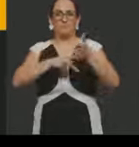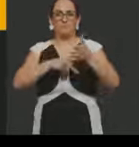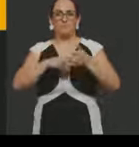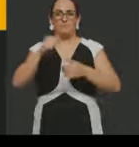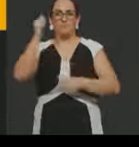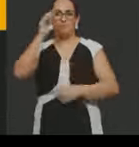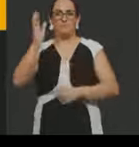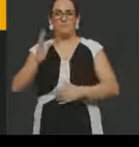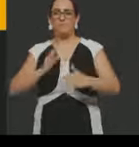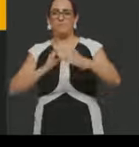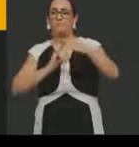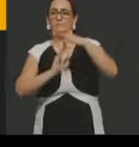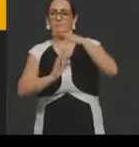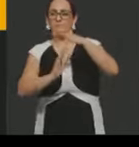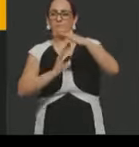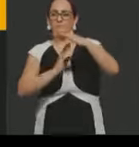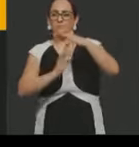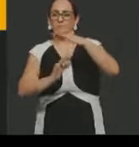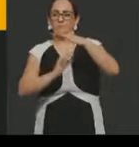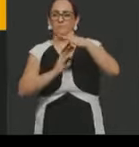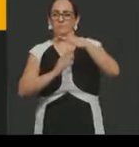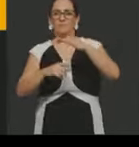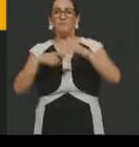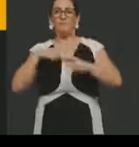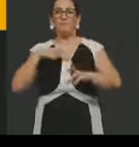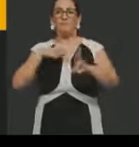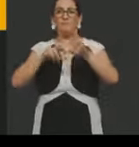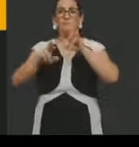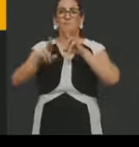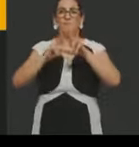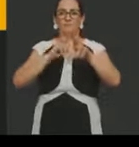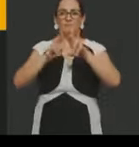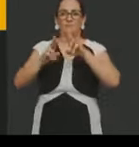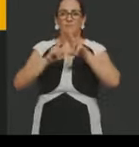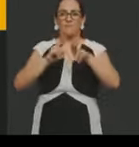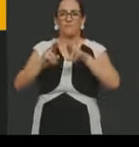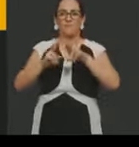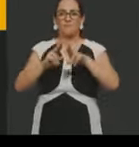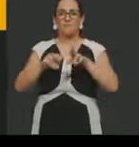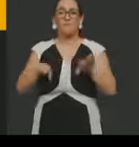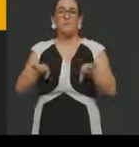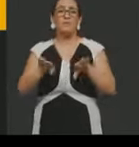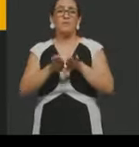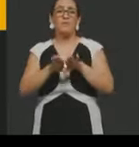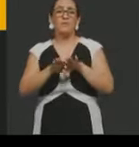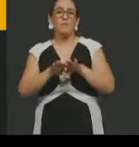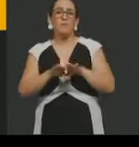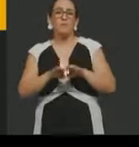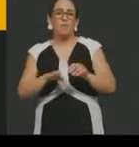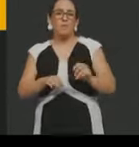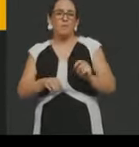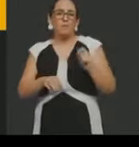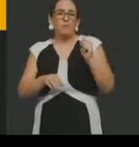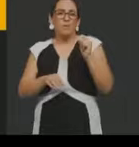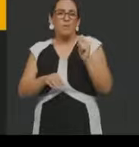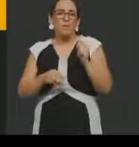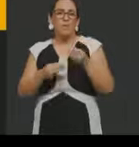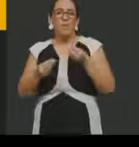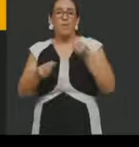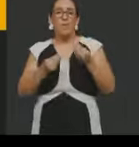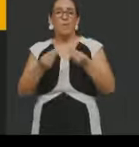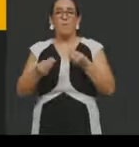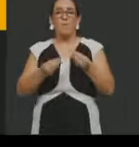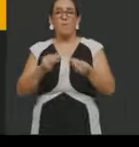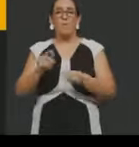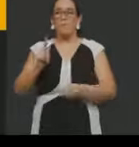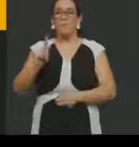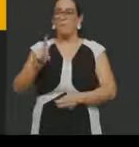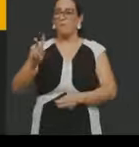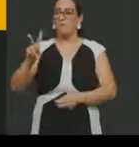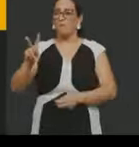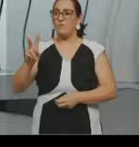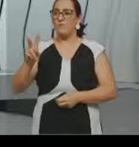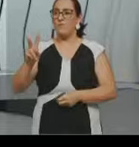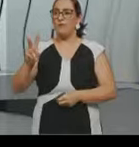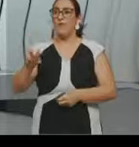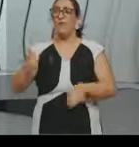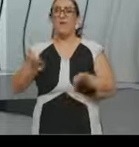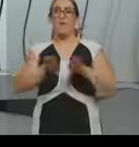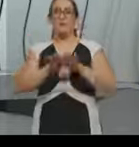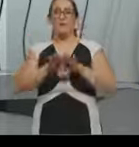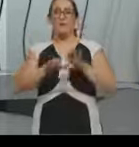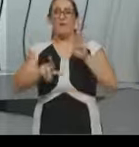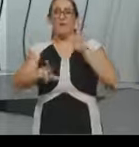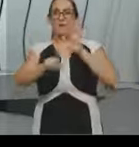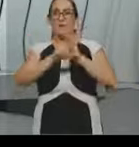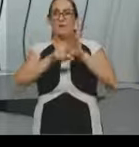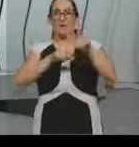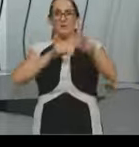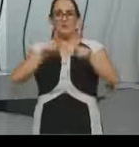imigração, né, relacionada a essa formação e um pouco sobre o Vargas e as leis trabalhistas que vão se desenvolver nesse período.